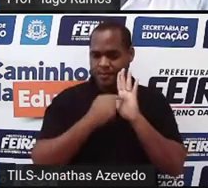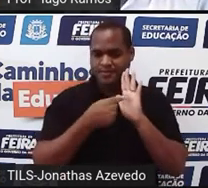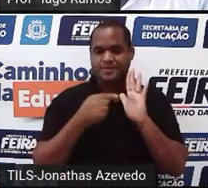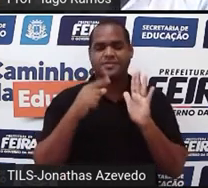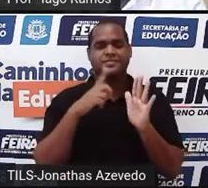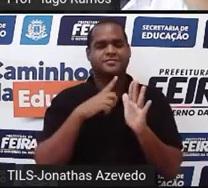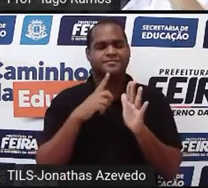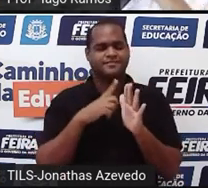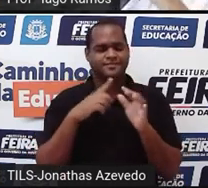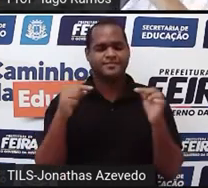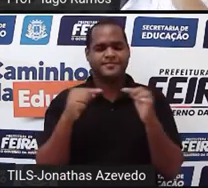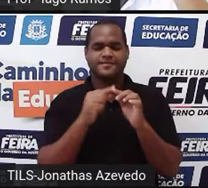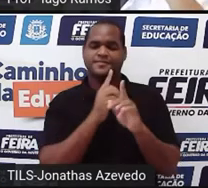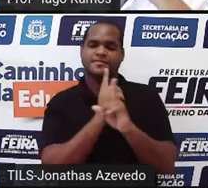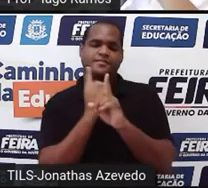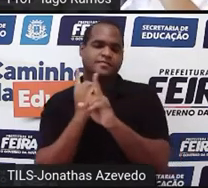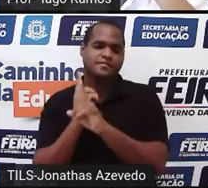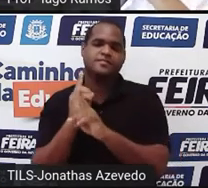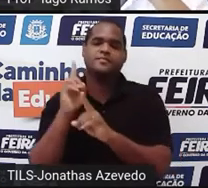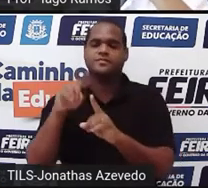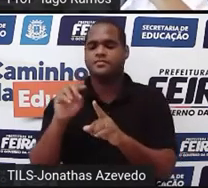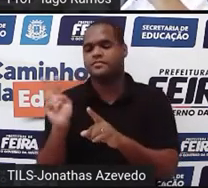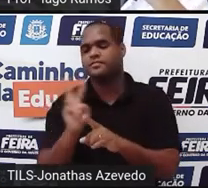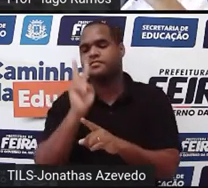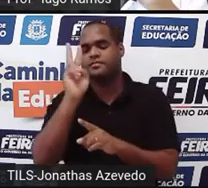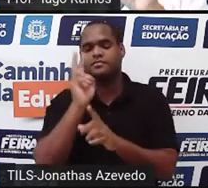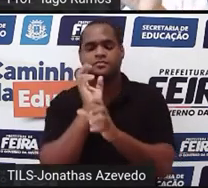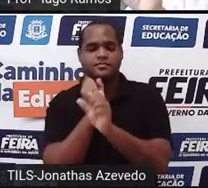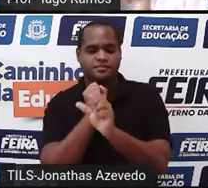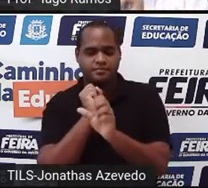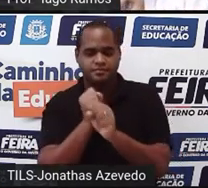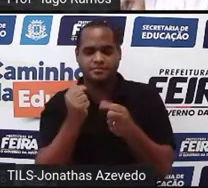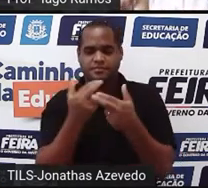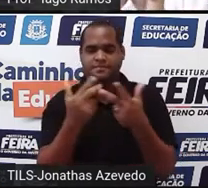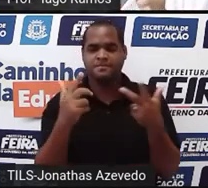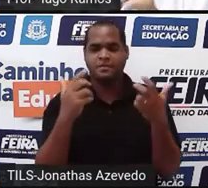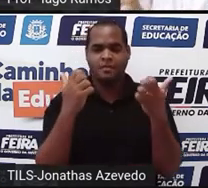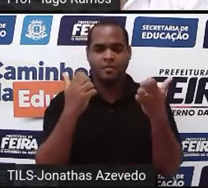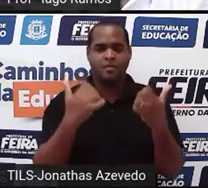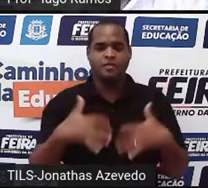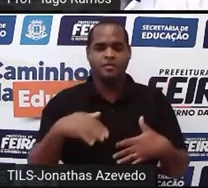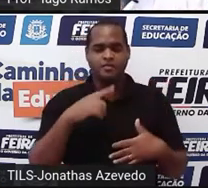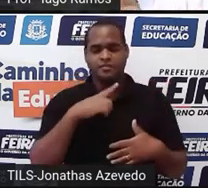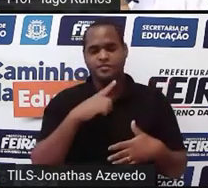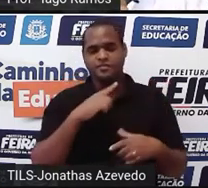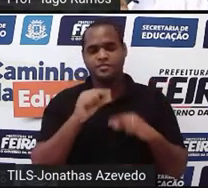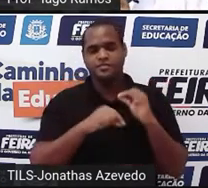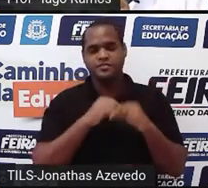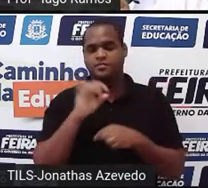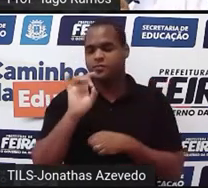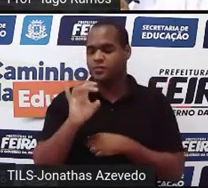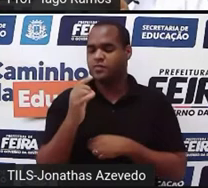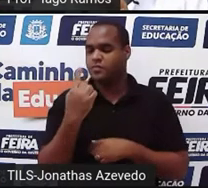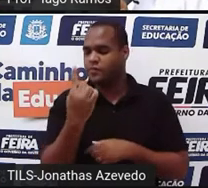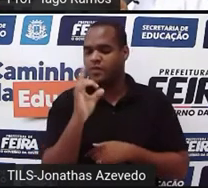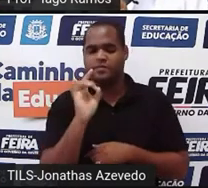E esse ponto é o ponto que tem a solução do sistema. E é uma solução só.